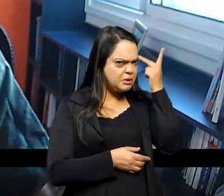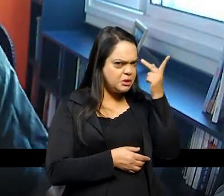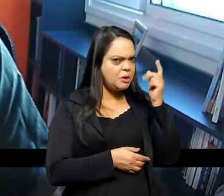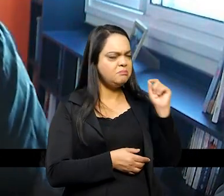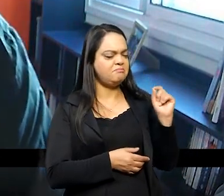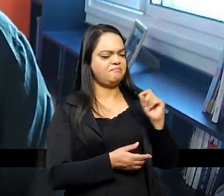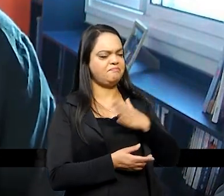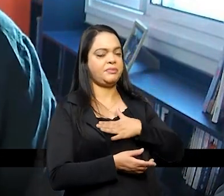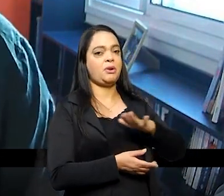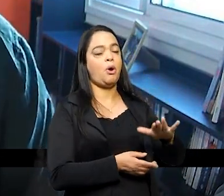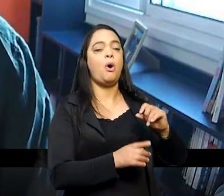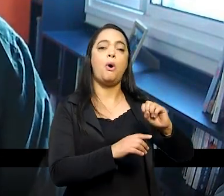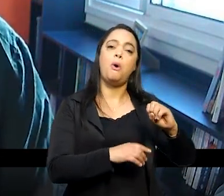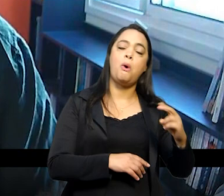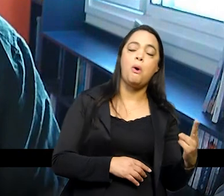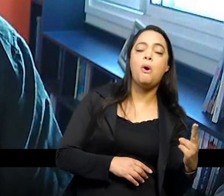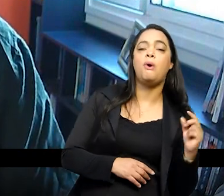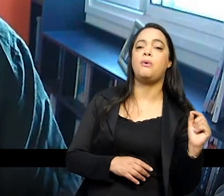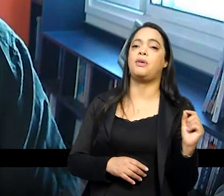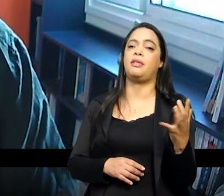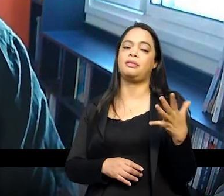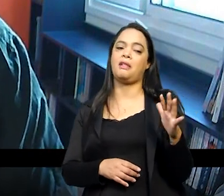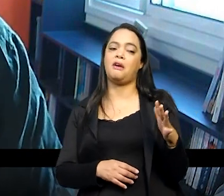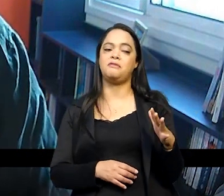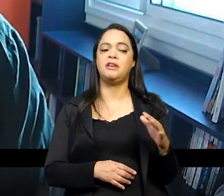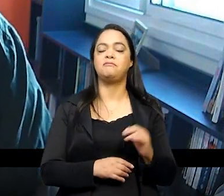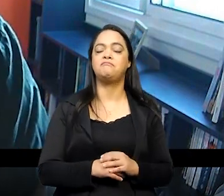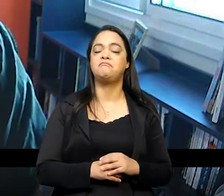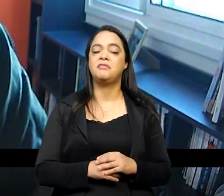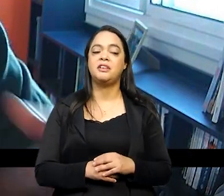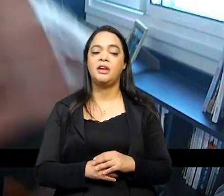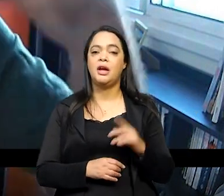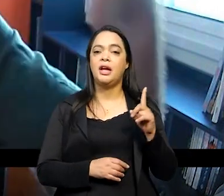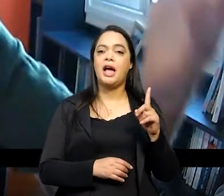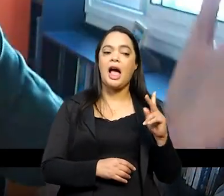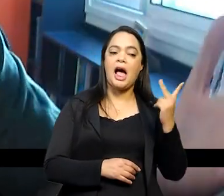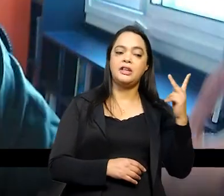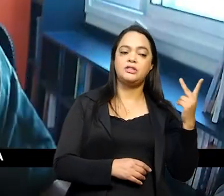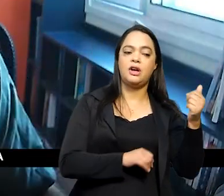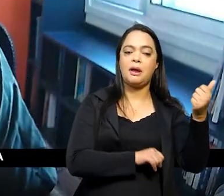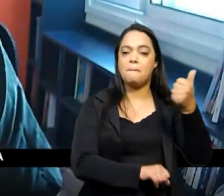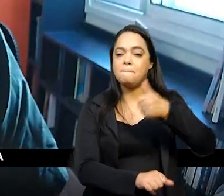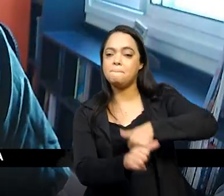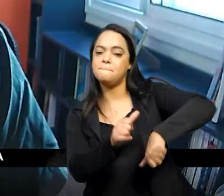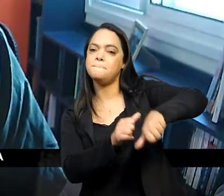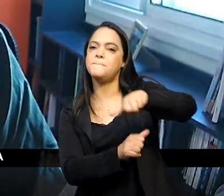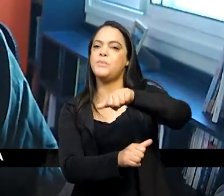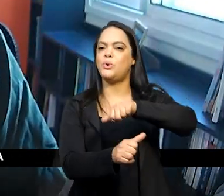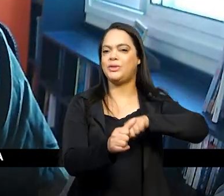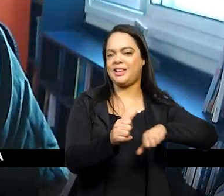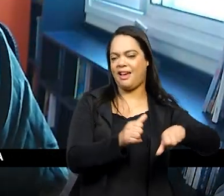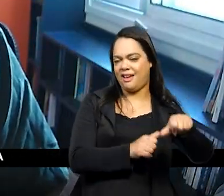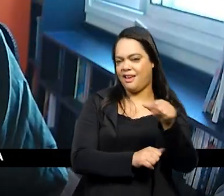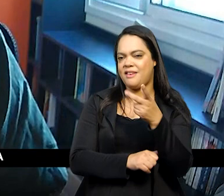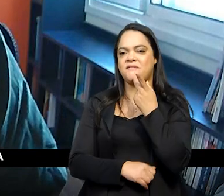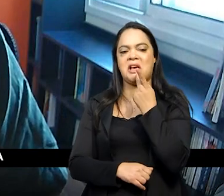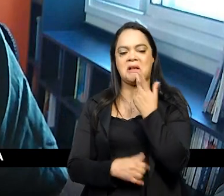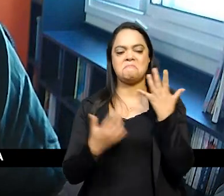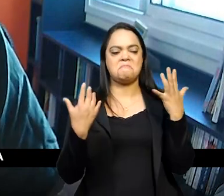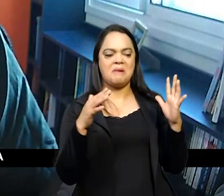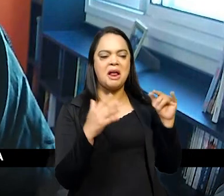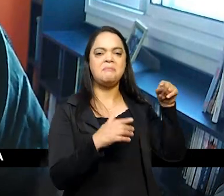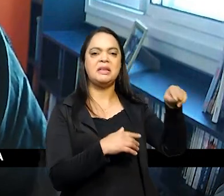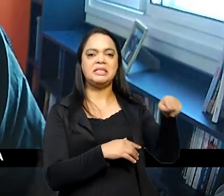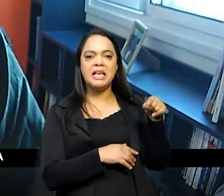recuperada como se ela tivesse sido uma heroína que foi espinafrada pelo fato de ser mulher